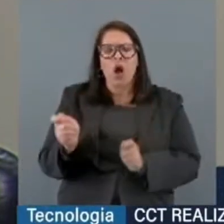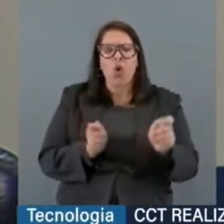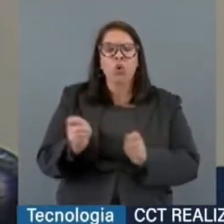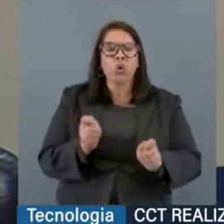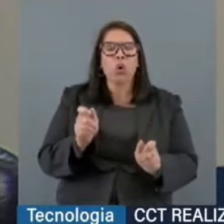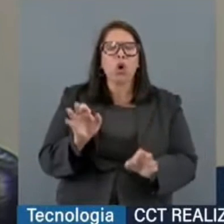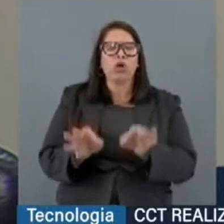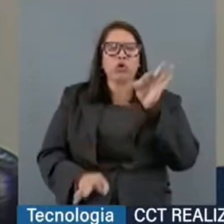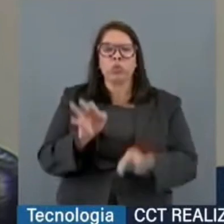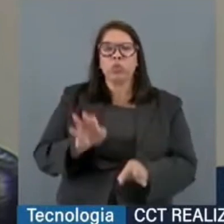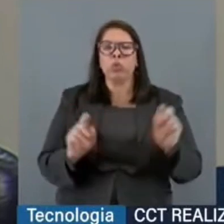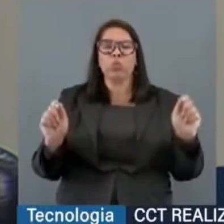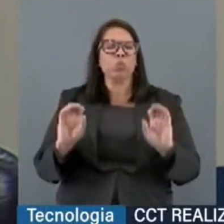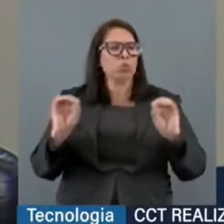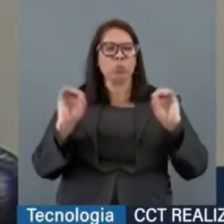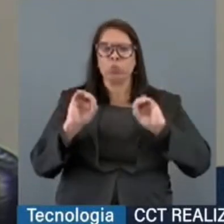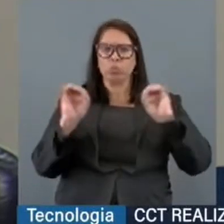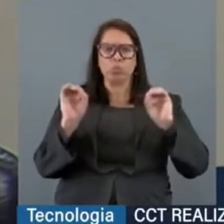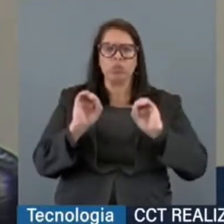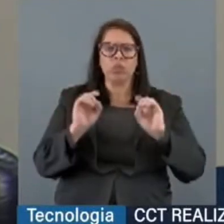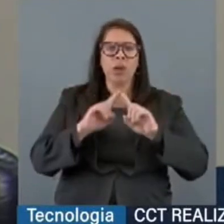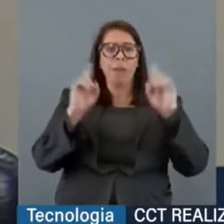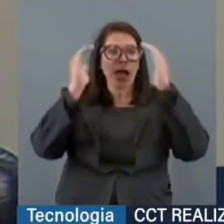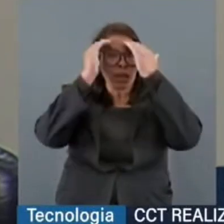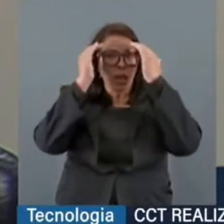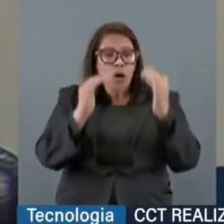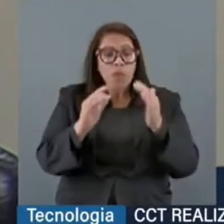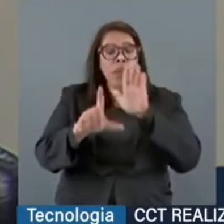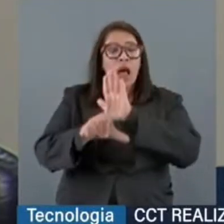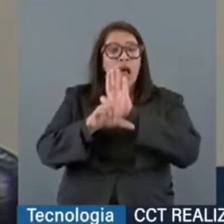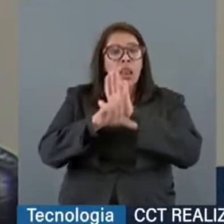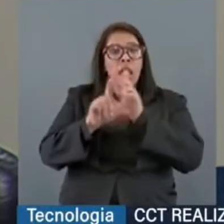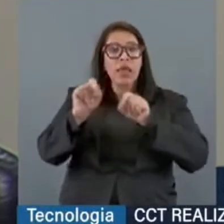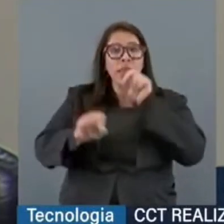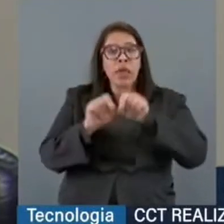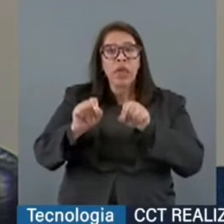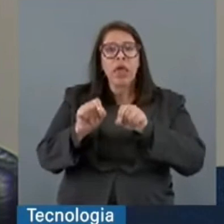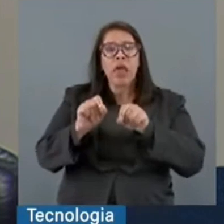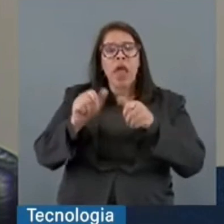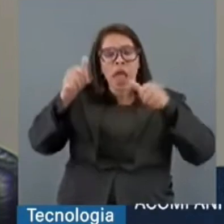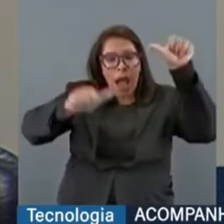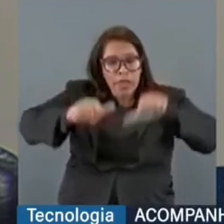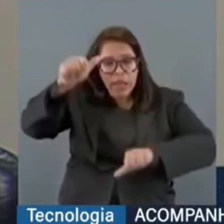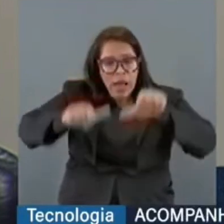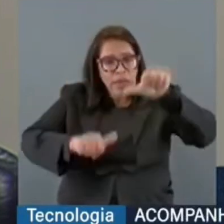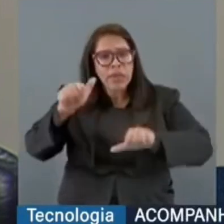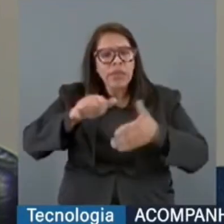jurídico, mas sim aquele que a lei prevê, que é exatamente analisar